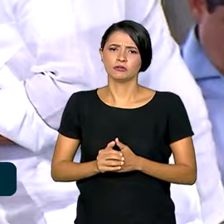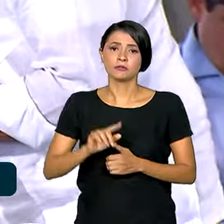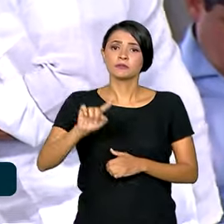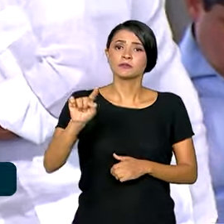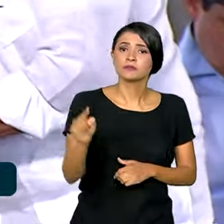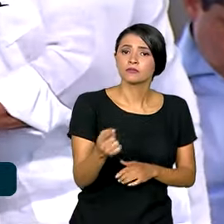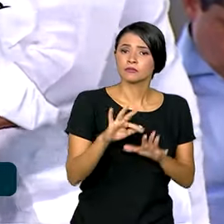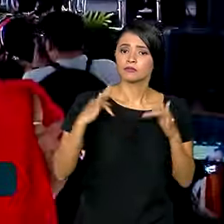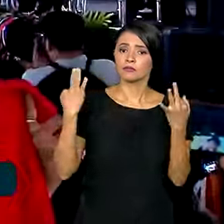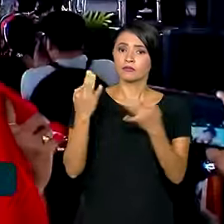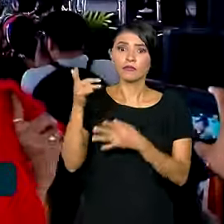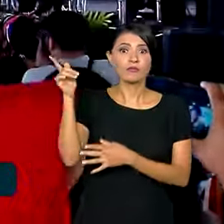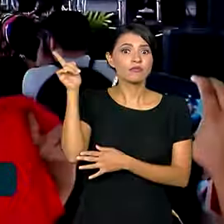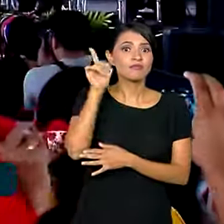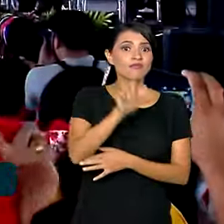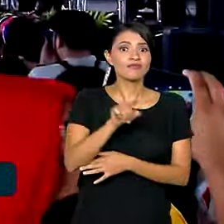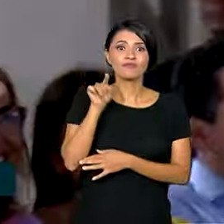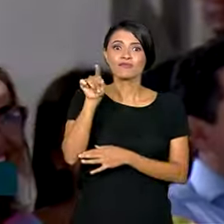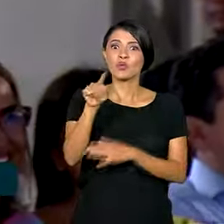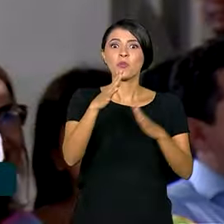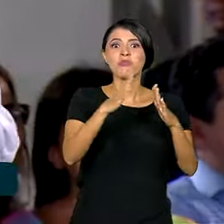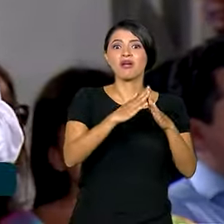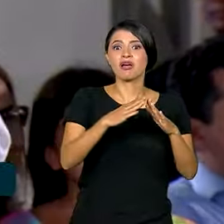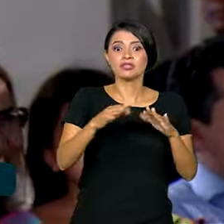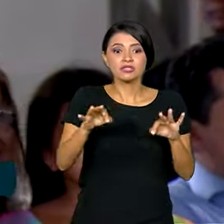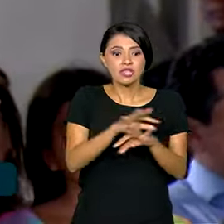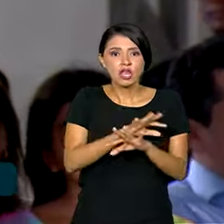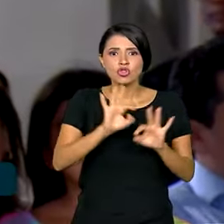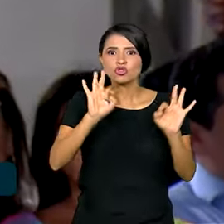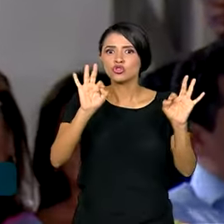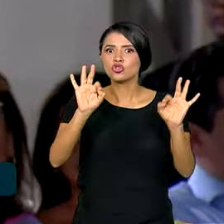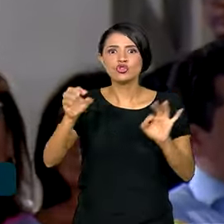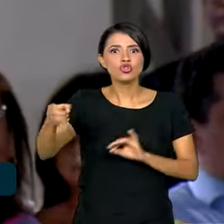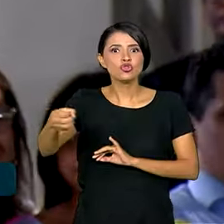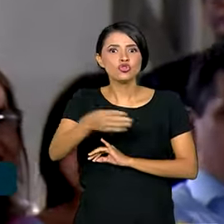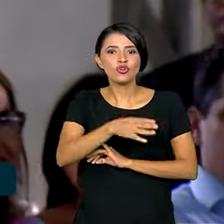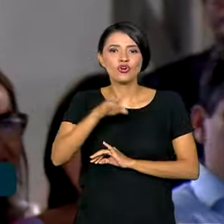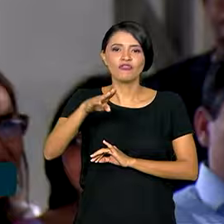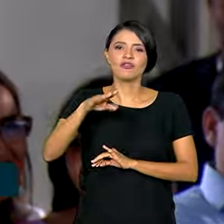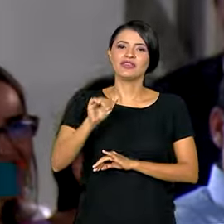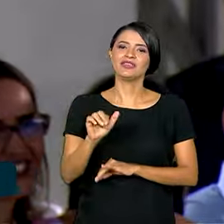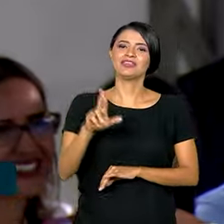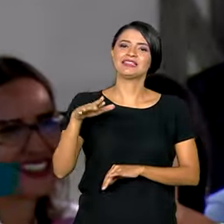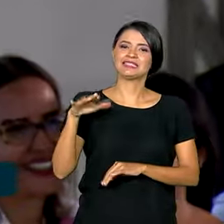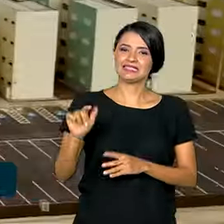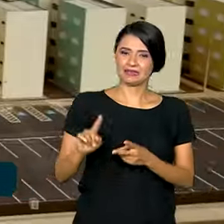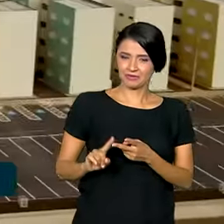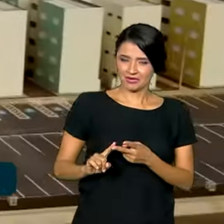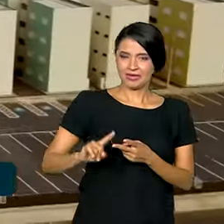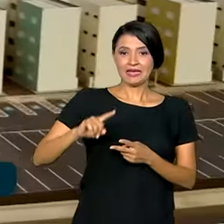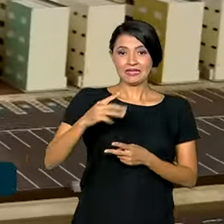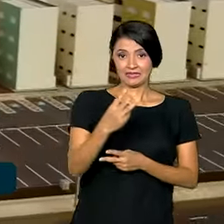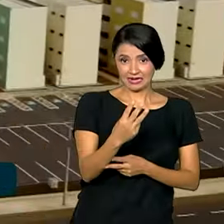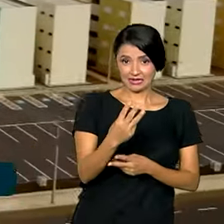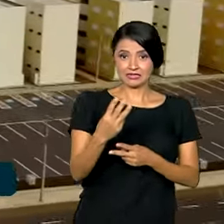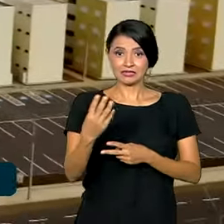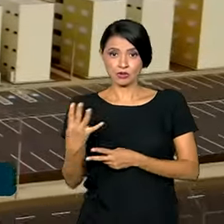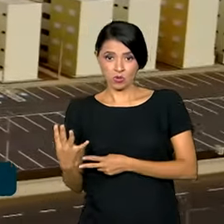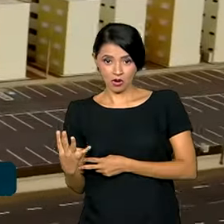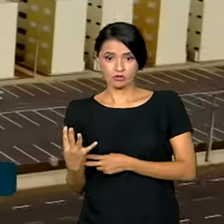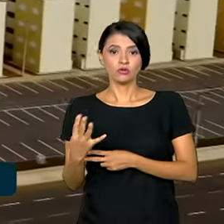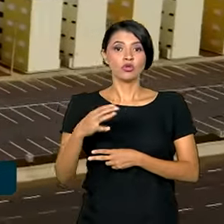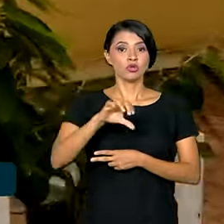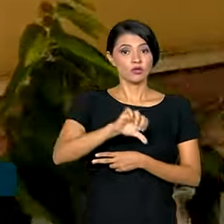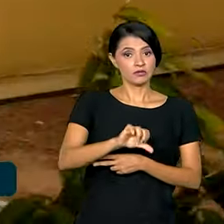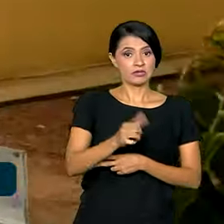famílias foram contempladas com uma moradia novinha nos residenciais Miracema 3 e 4. São 960